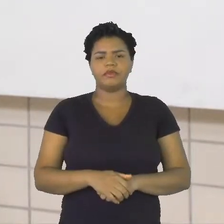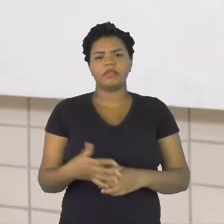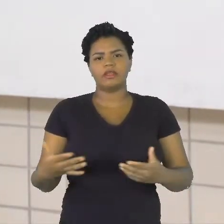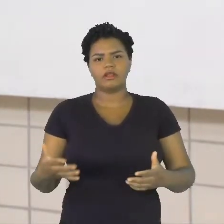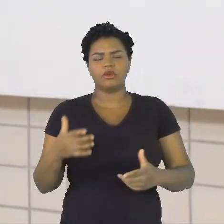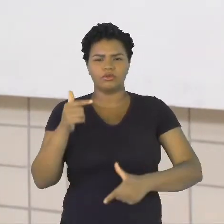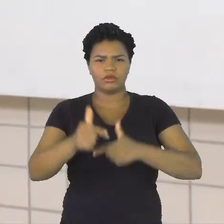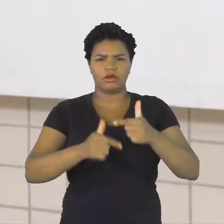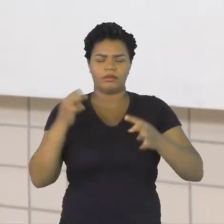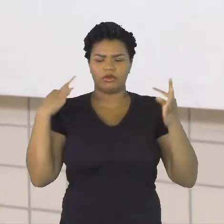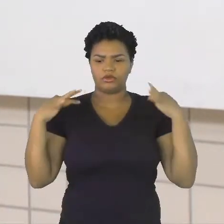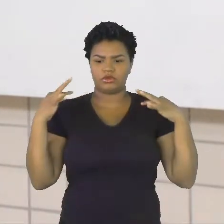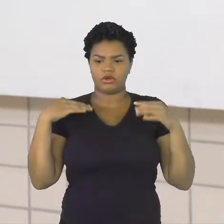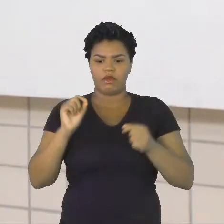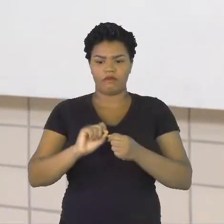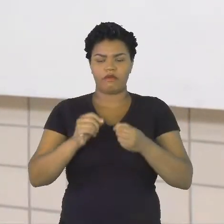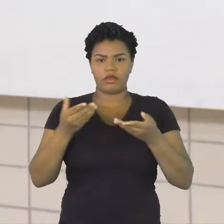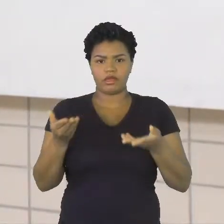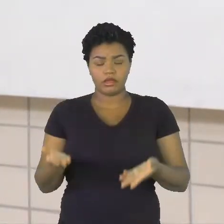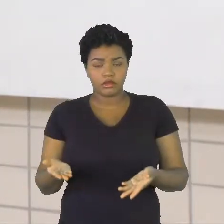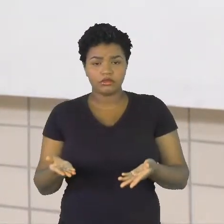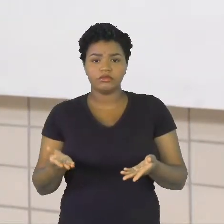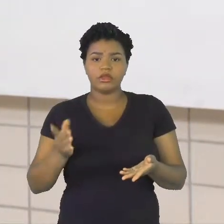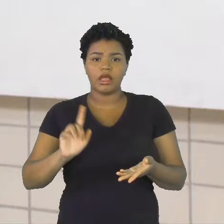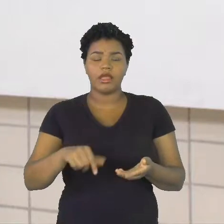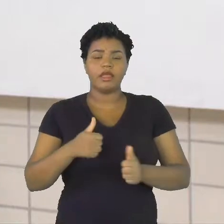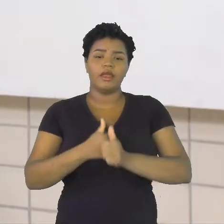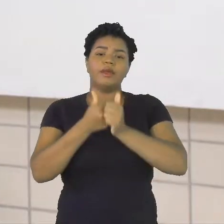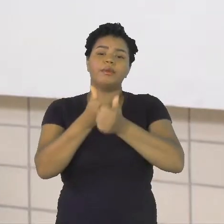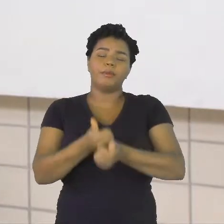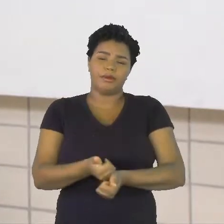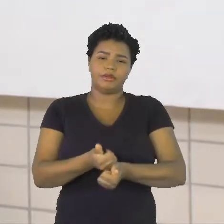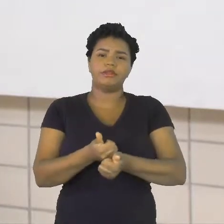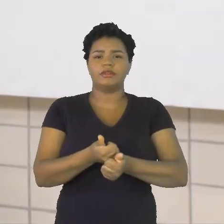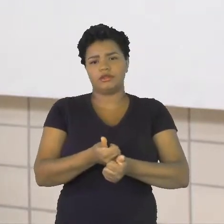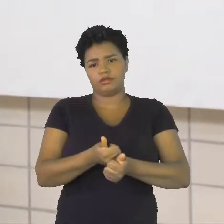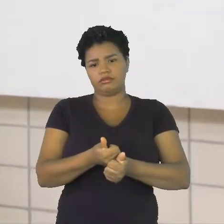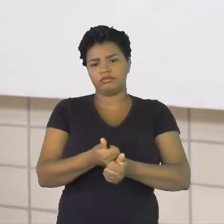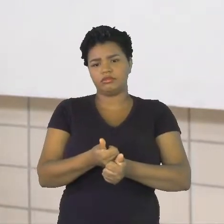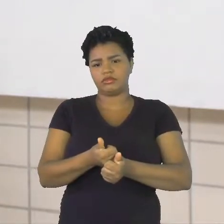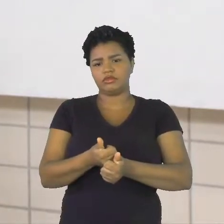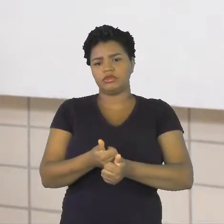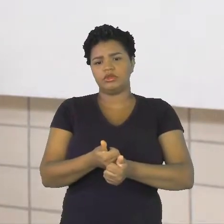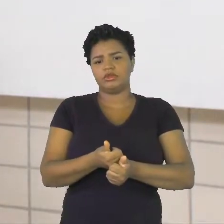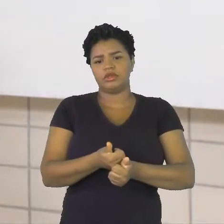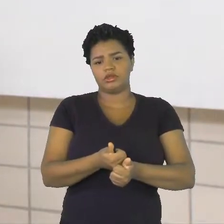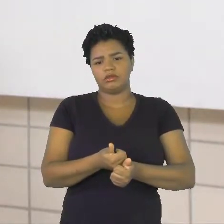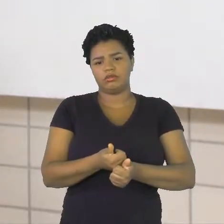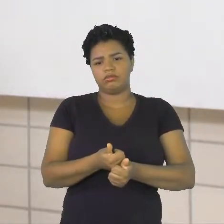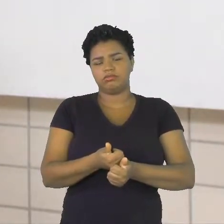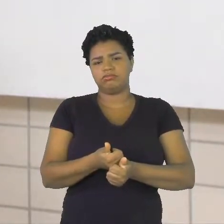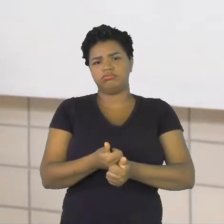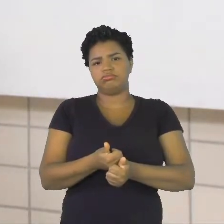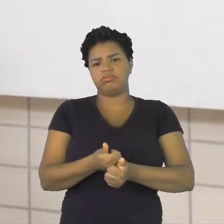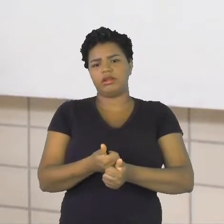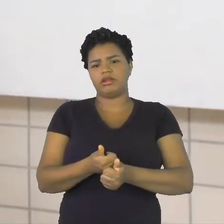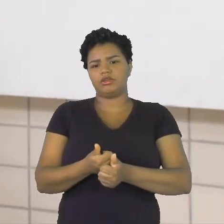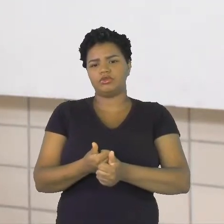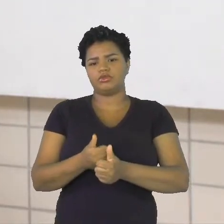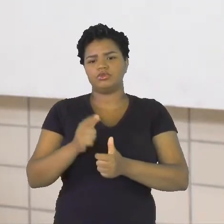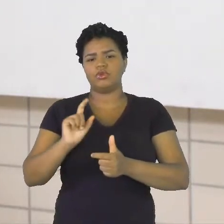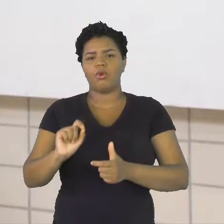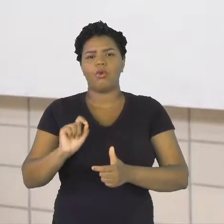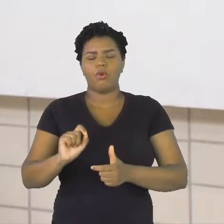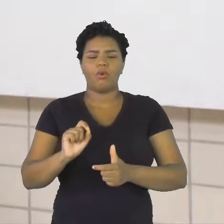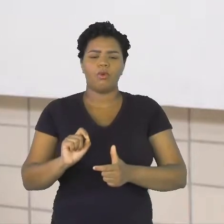turístico desenvolvido ali também é acompanhado pelos órgãos de fiscalização e proteção